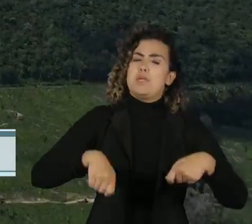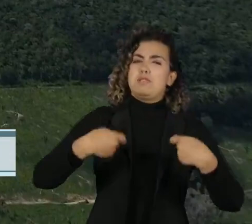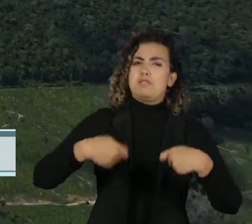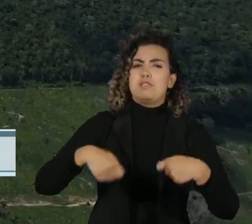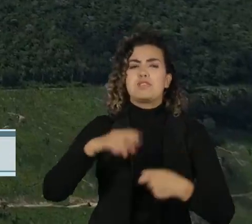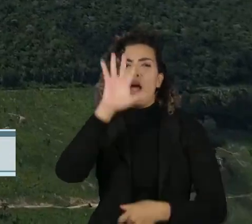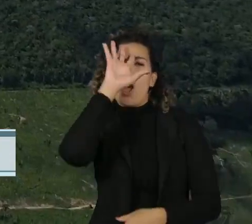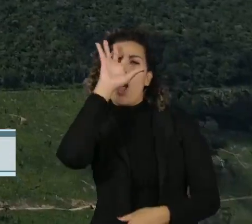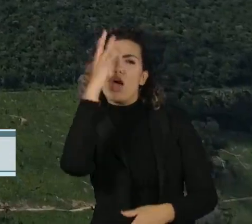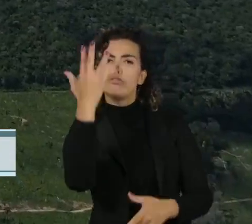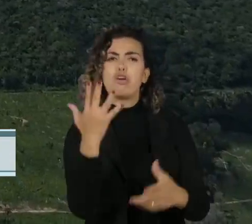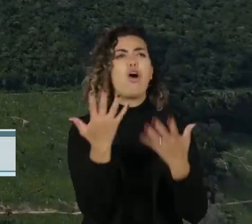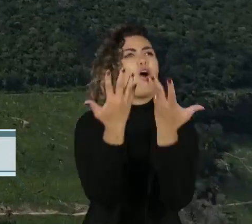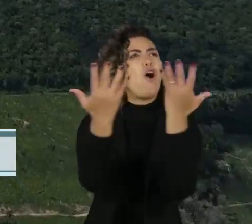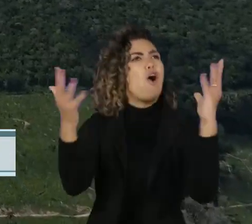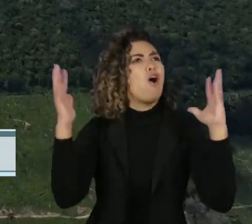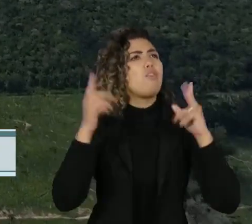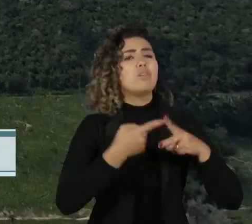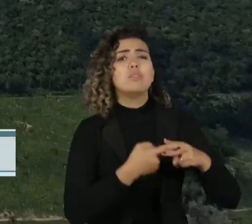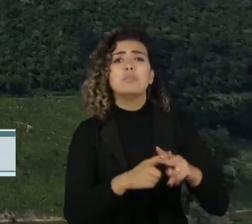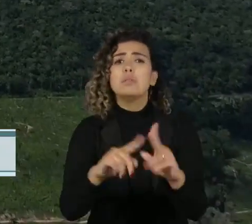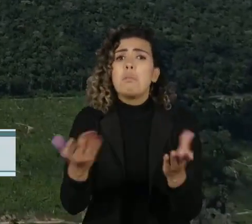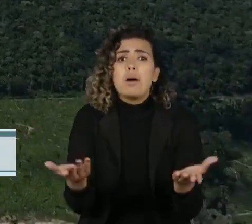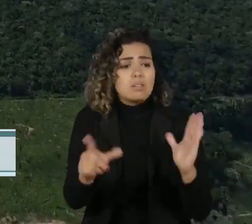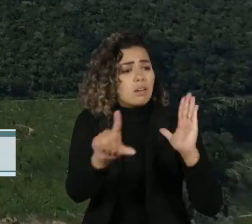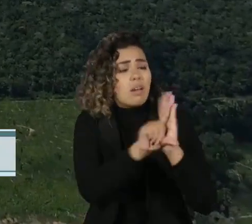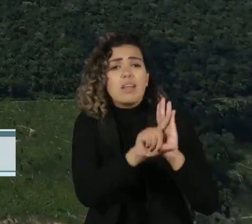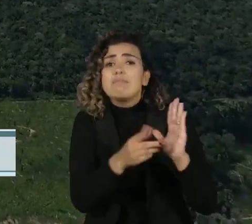questão fundiária, que será devidamente desrespeitada.